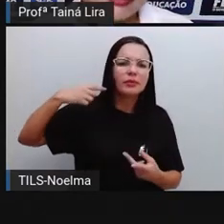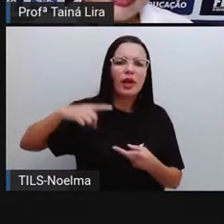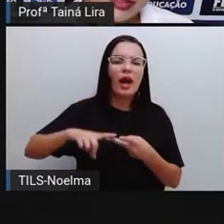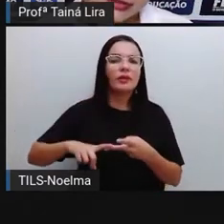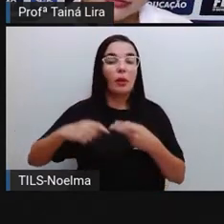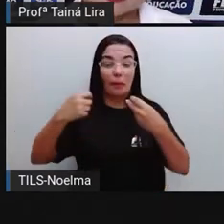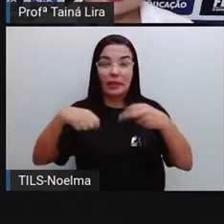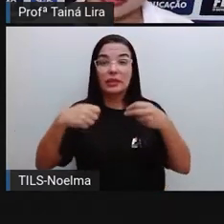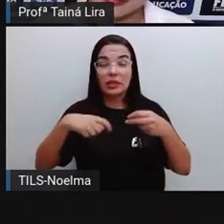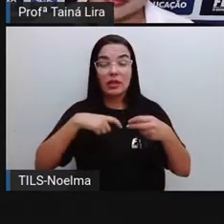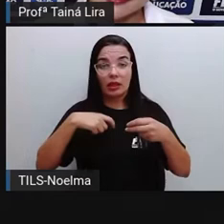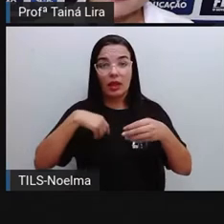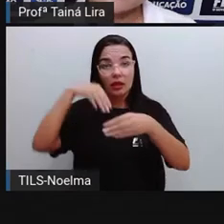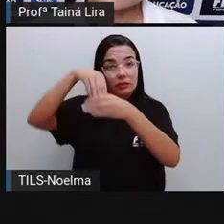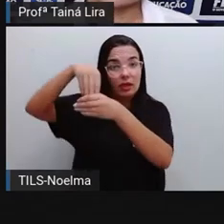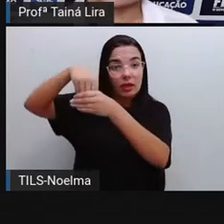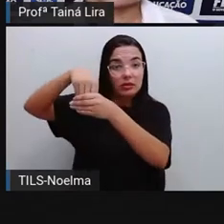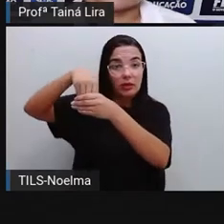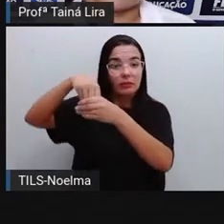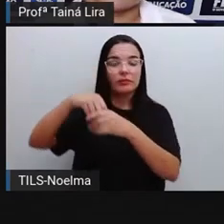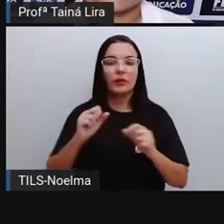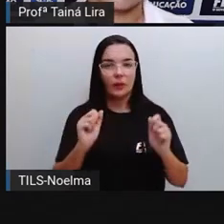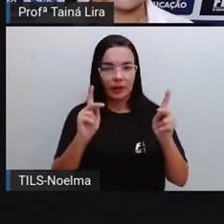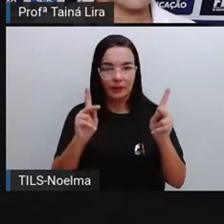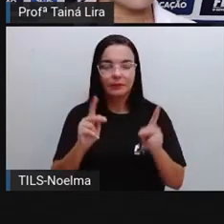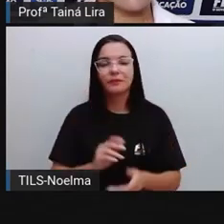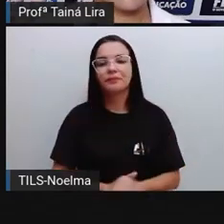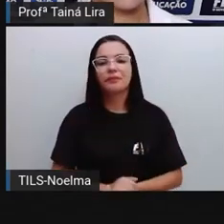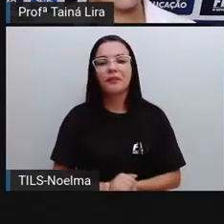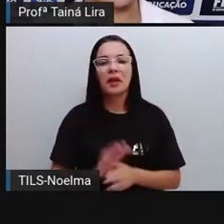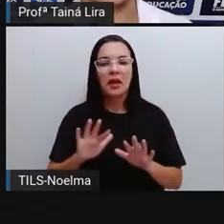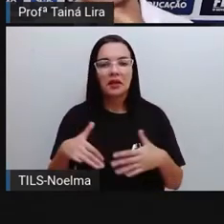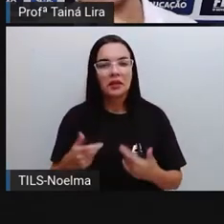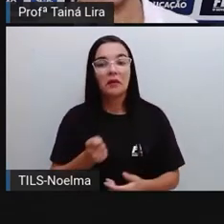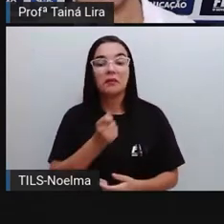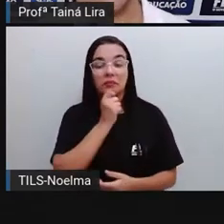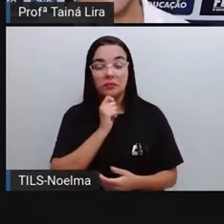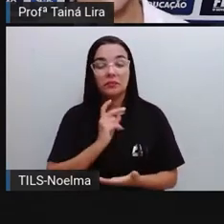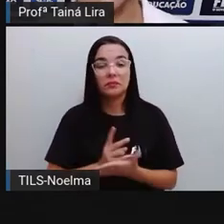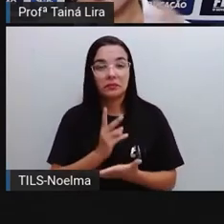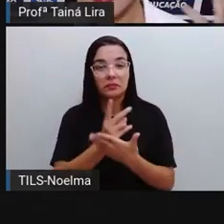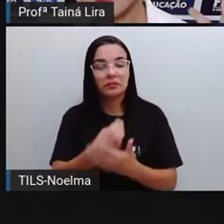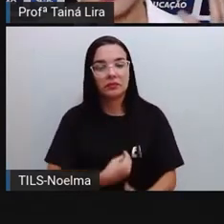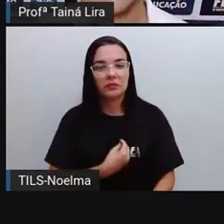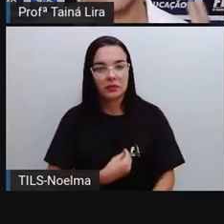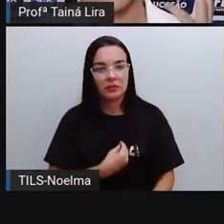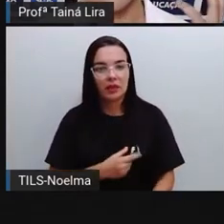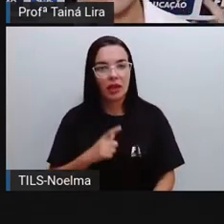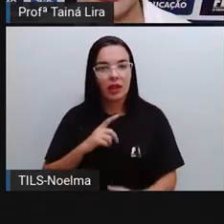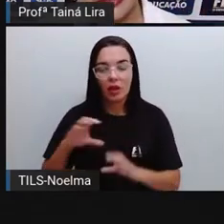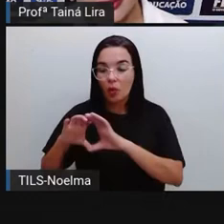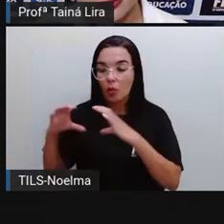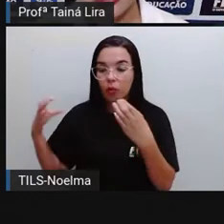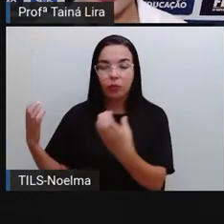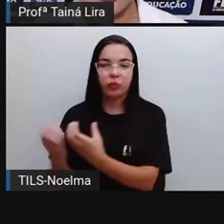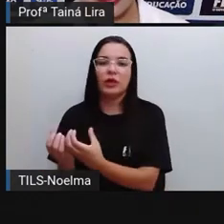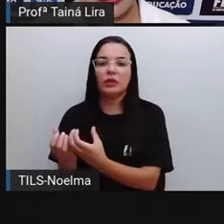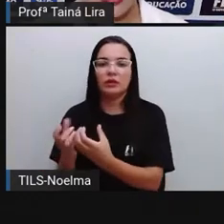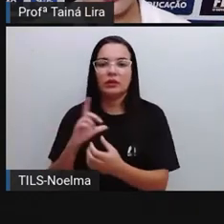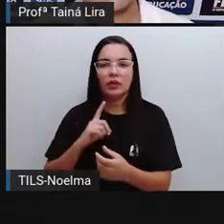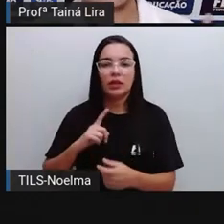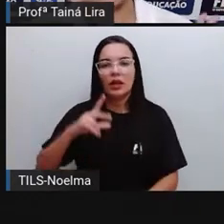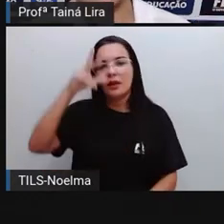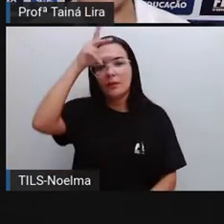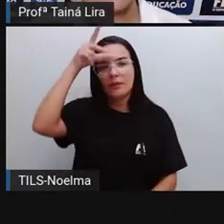eleição, tá bom? Então, a eleição ainda existe e são formadas chapas. Então, o prefeito e o vice